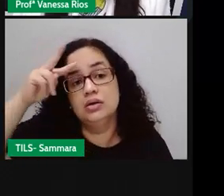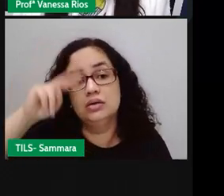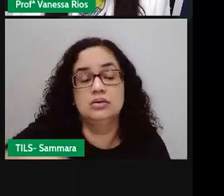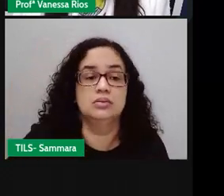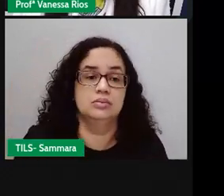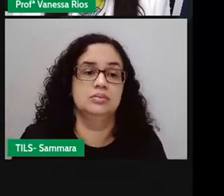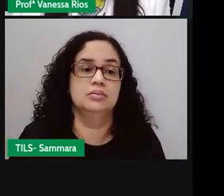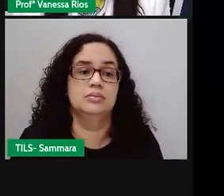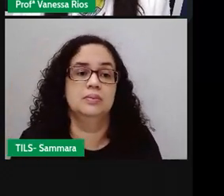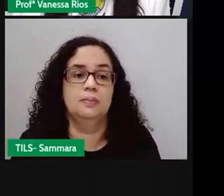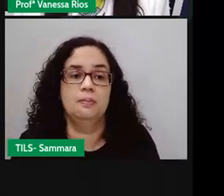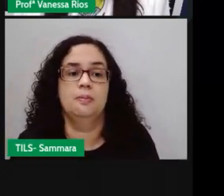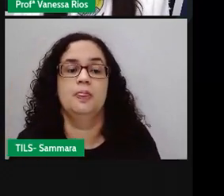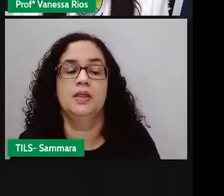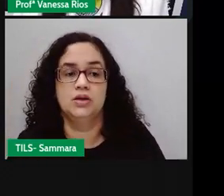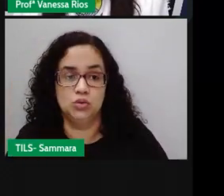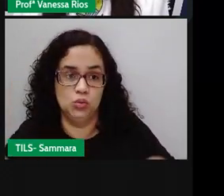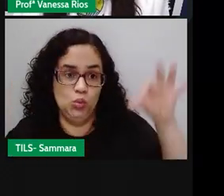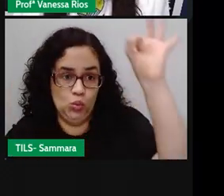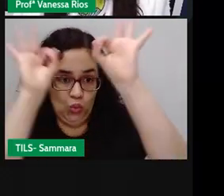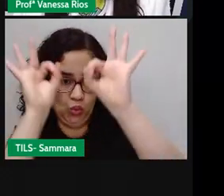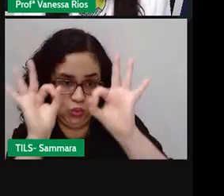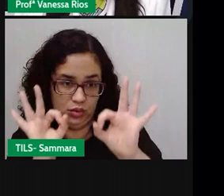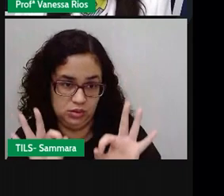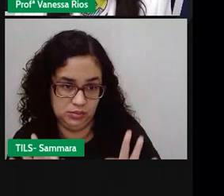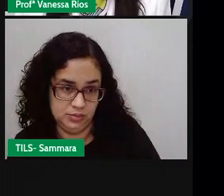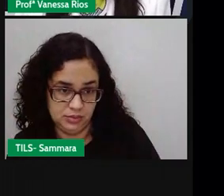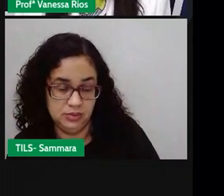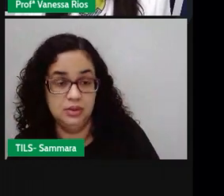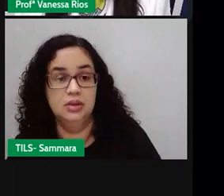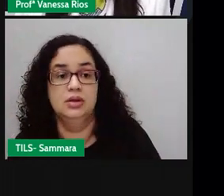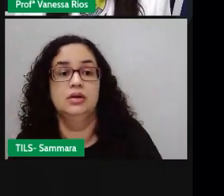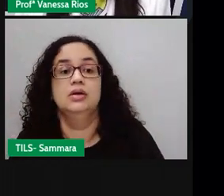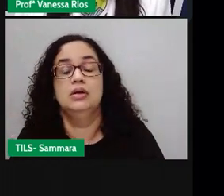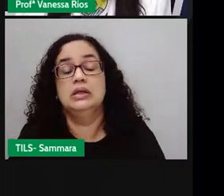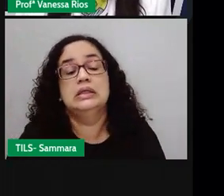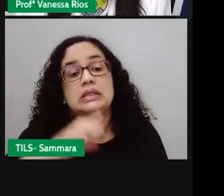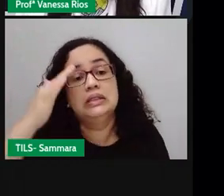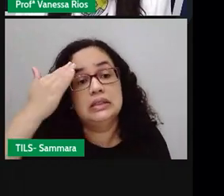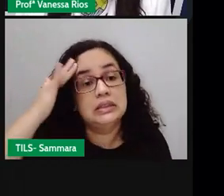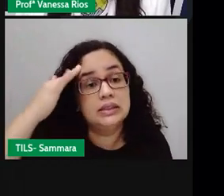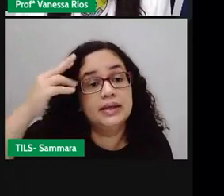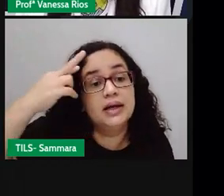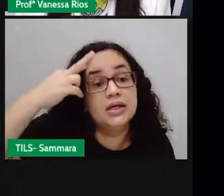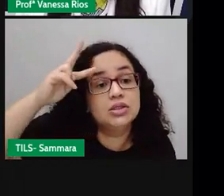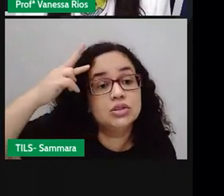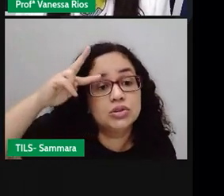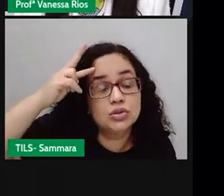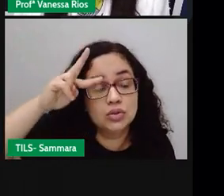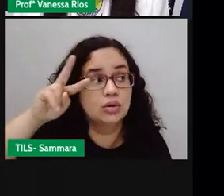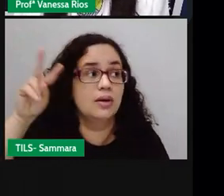Ele precisa estar organizado para que a gente consiga compreender a história, né? Observando aí